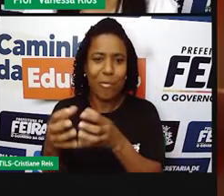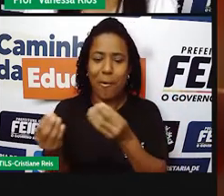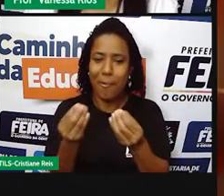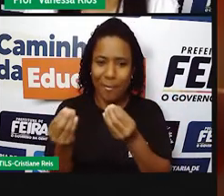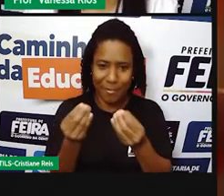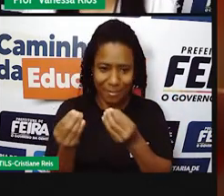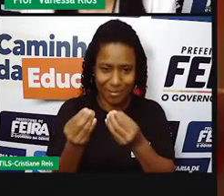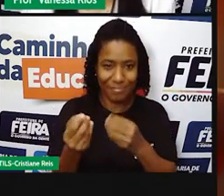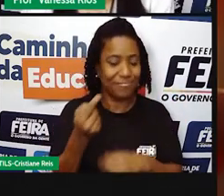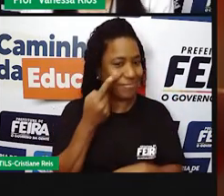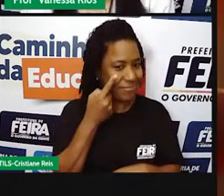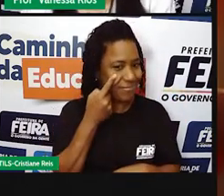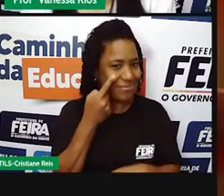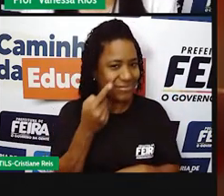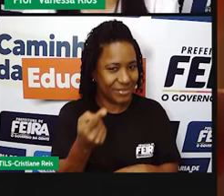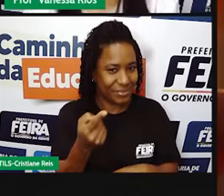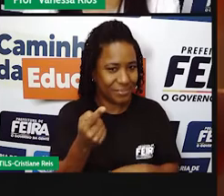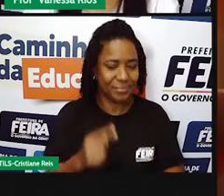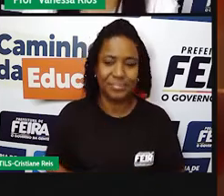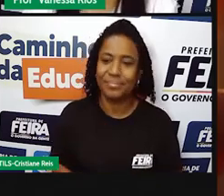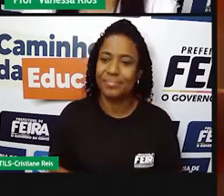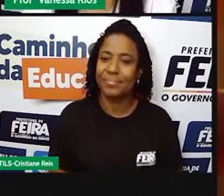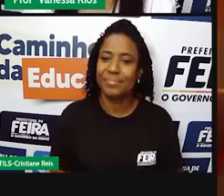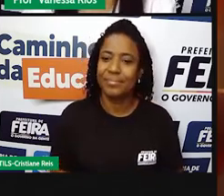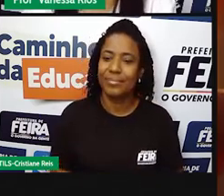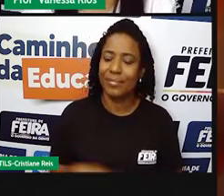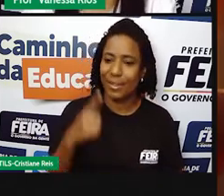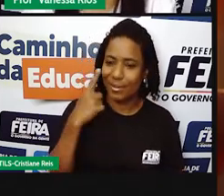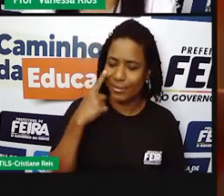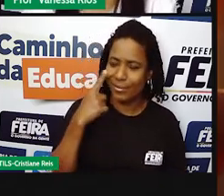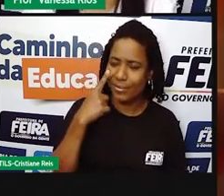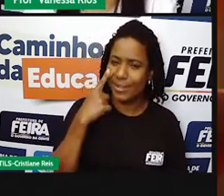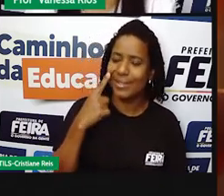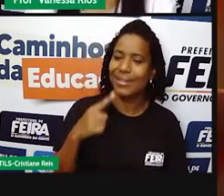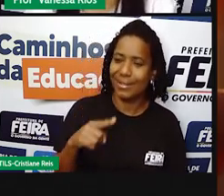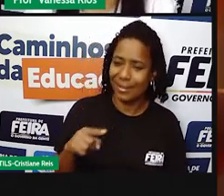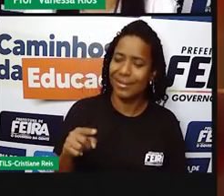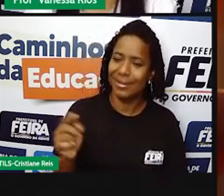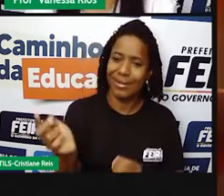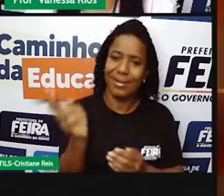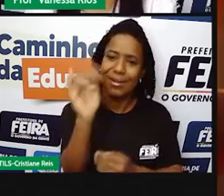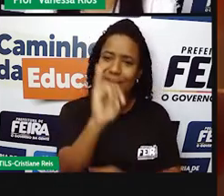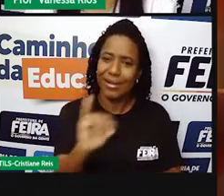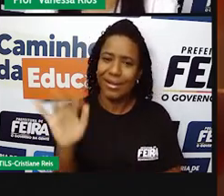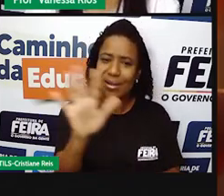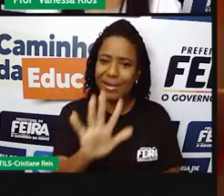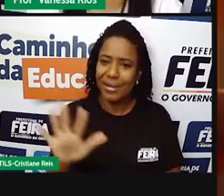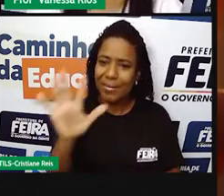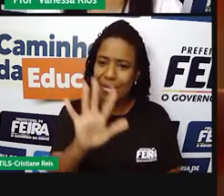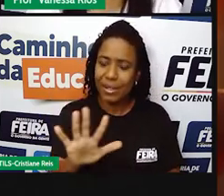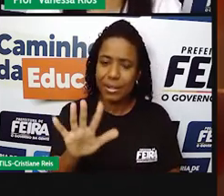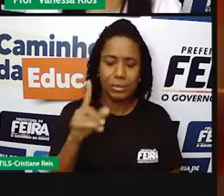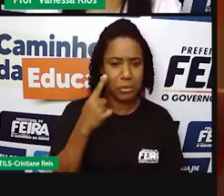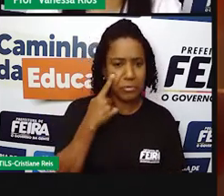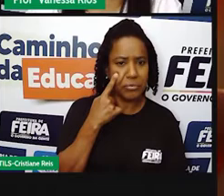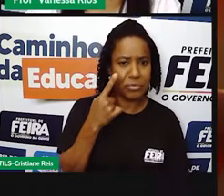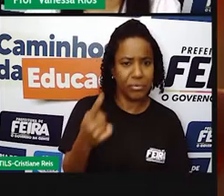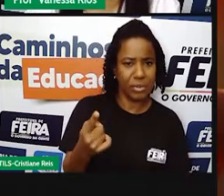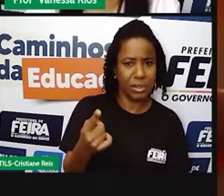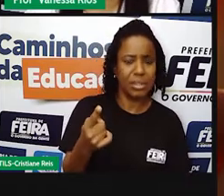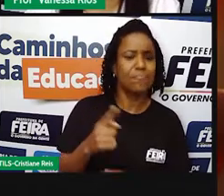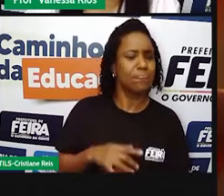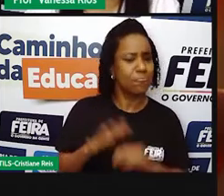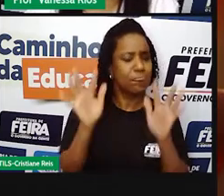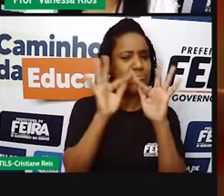Para começar, para colocar essa imagem, né? Para a gente pensar um pouquinho em relação ao que se considera, ao que se pensa